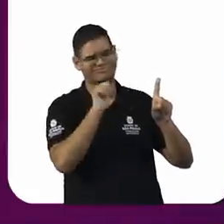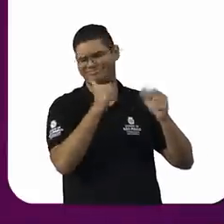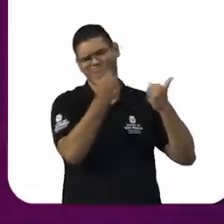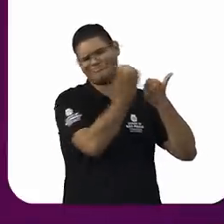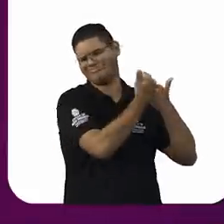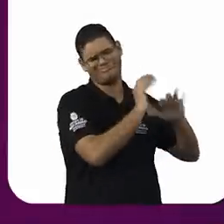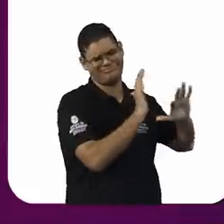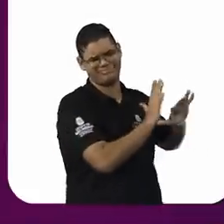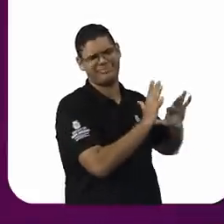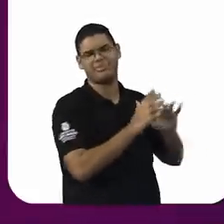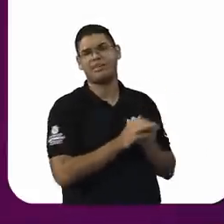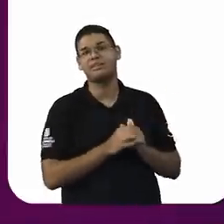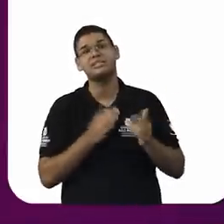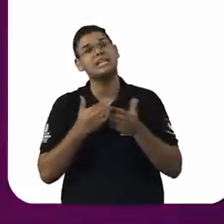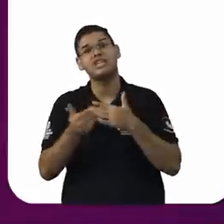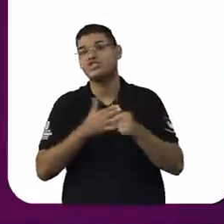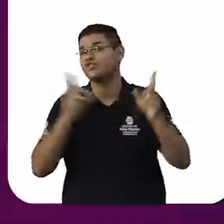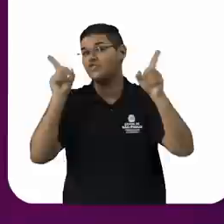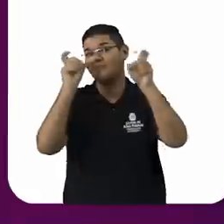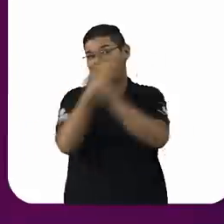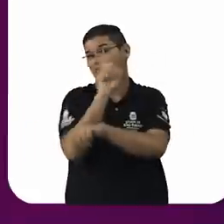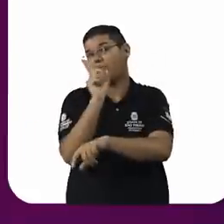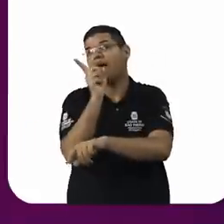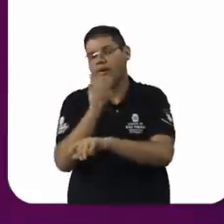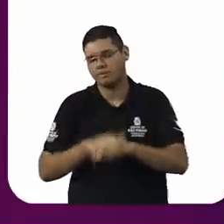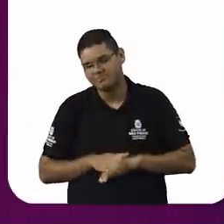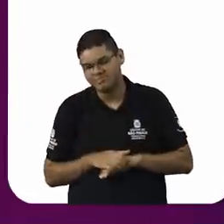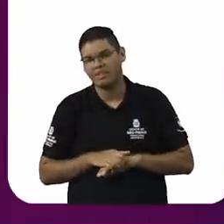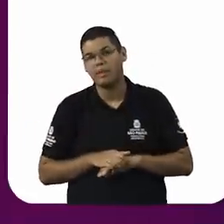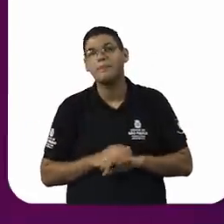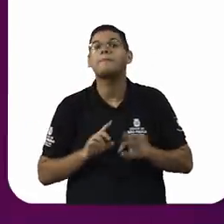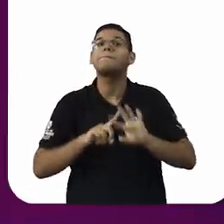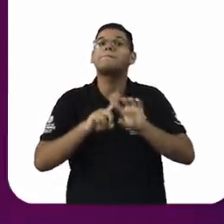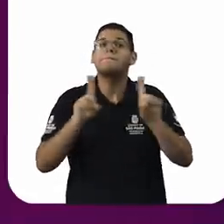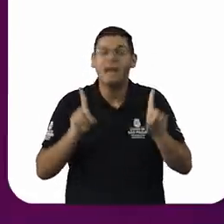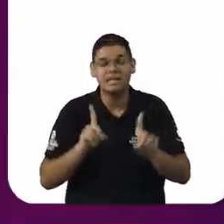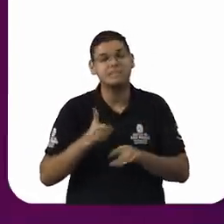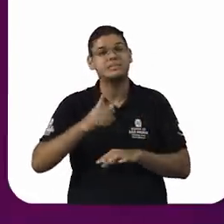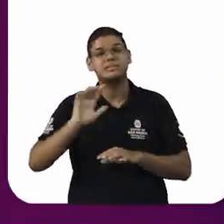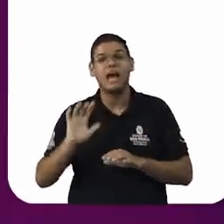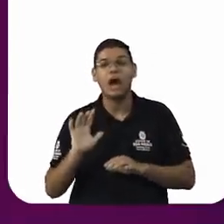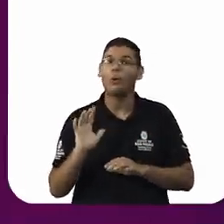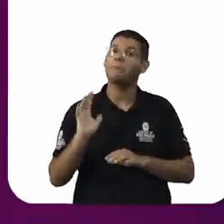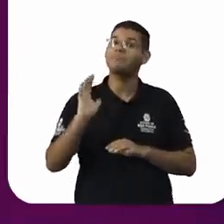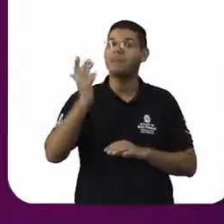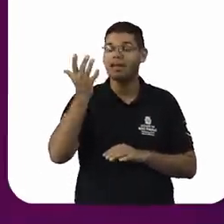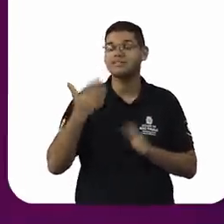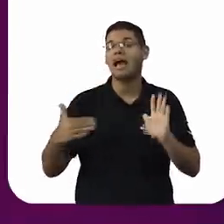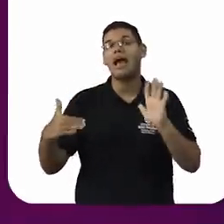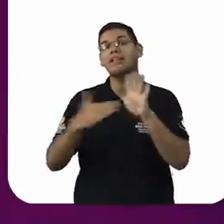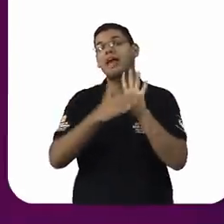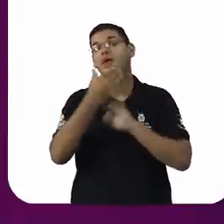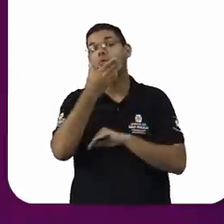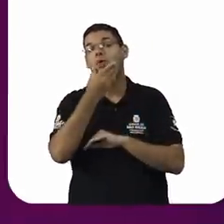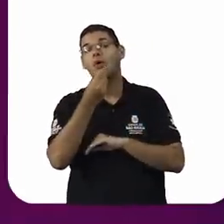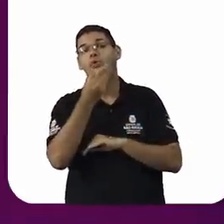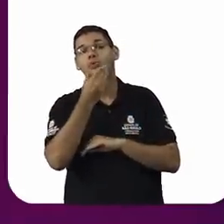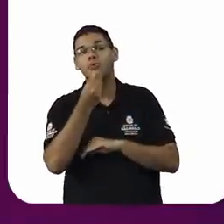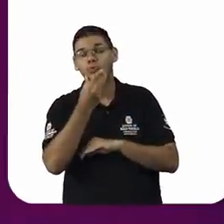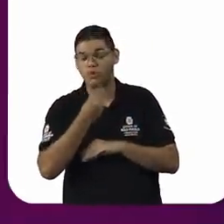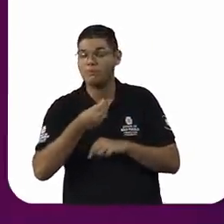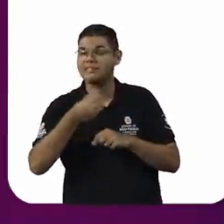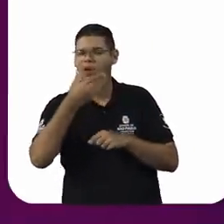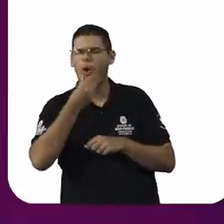E por vezes essa situação ocorre até quando os homens explicam coisas que as mulheres sabem sobre a